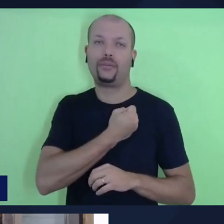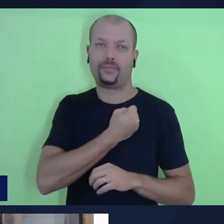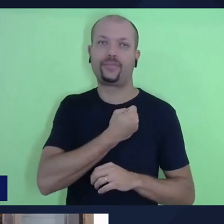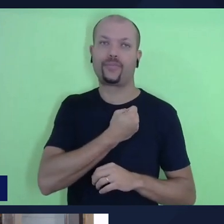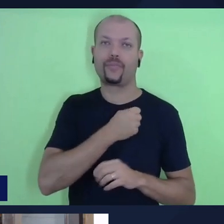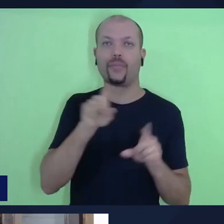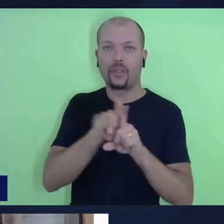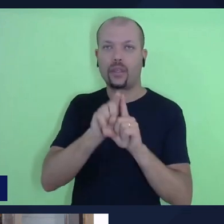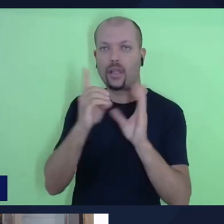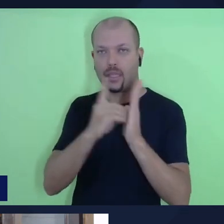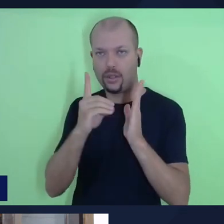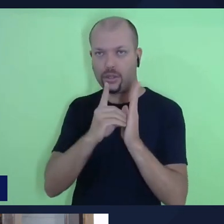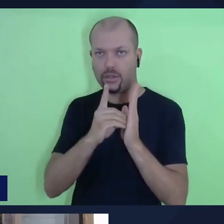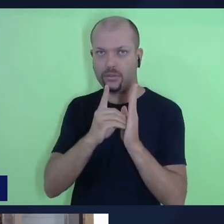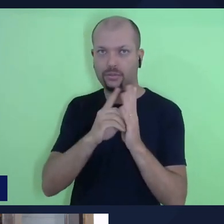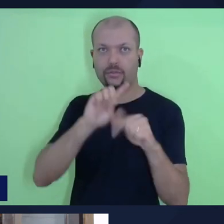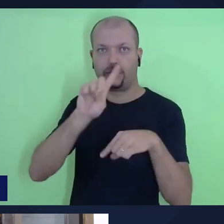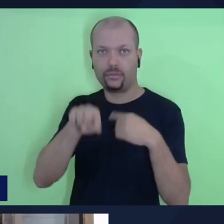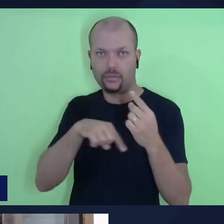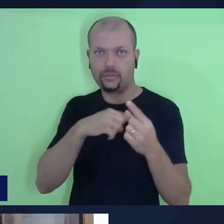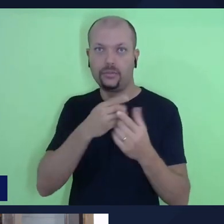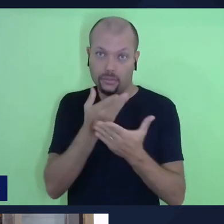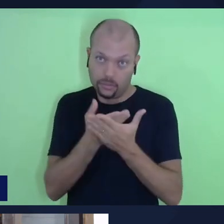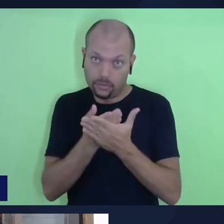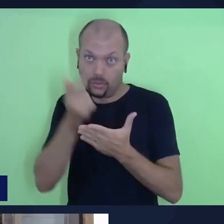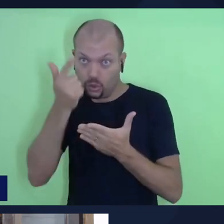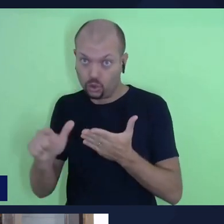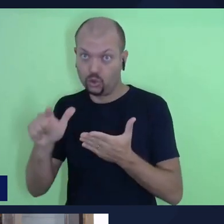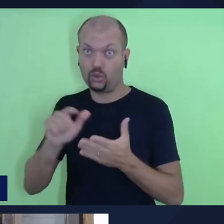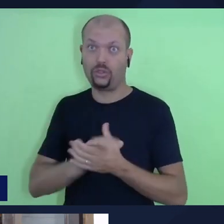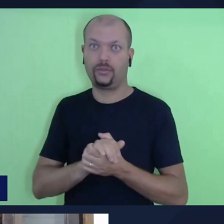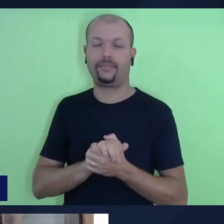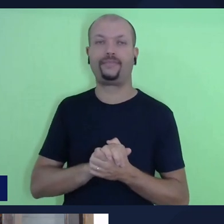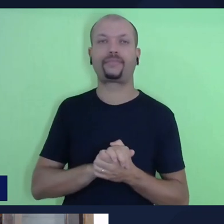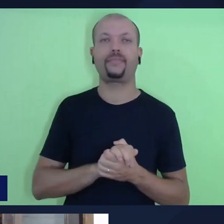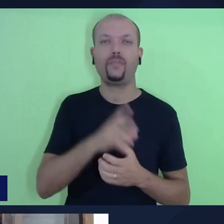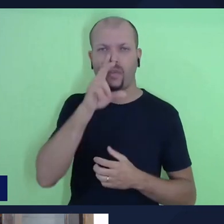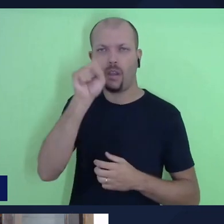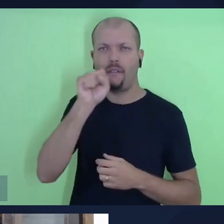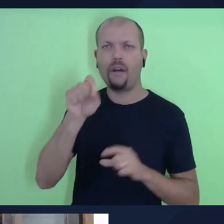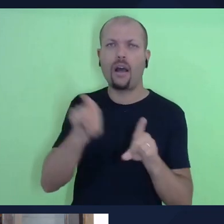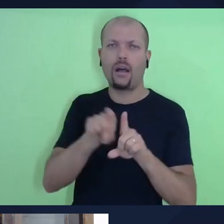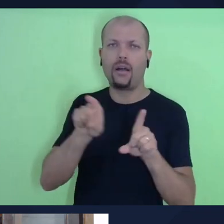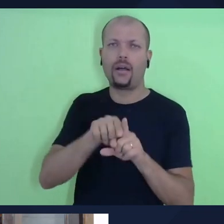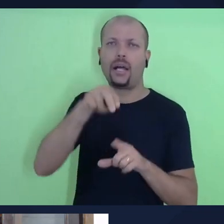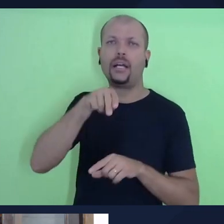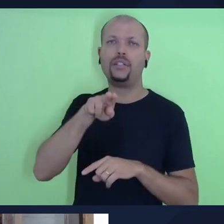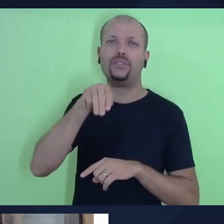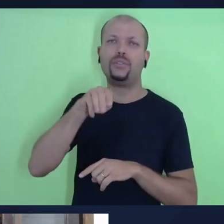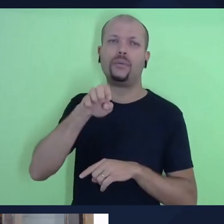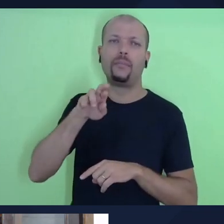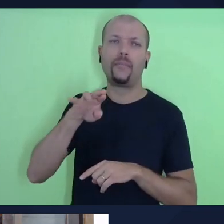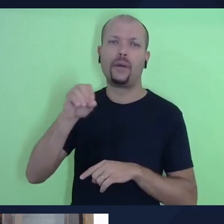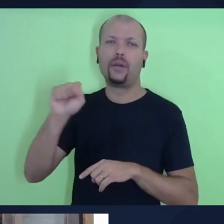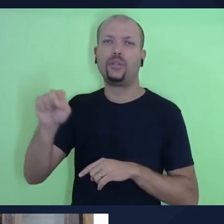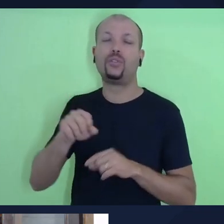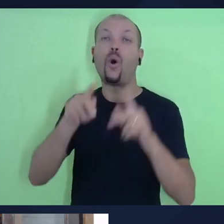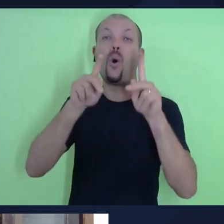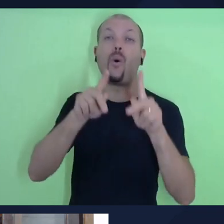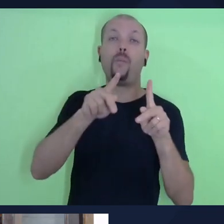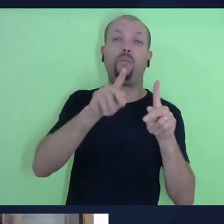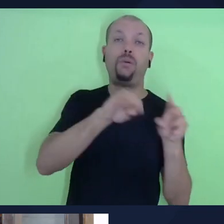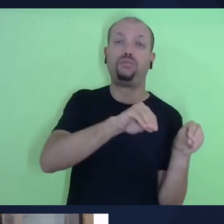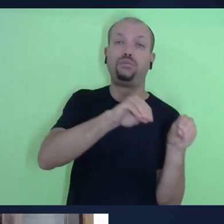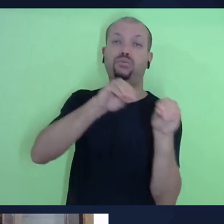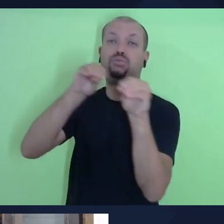Deuteronômio depois é revisitado. Basicamente mais forte no livro de Números, que é quando o povo sai do Egito,